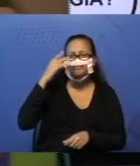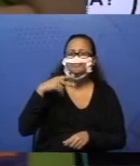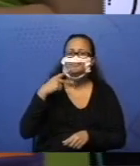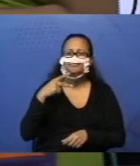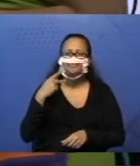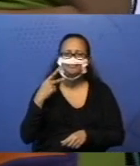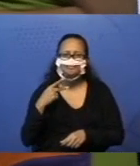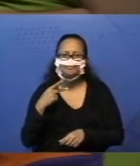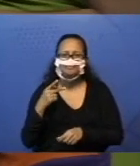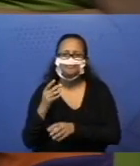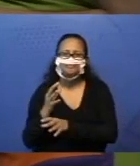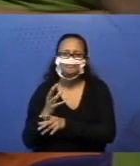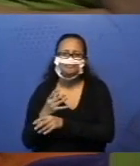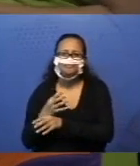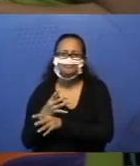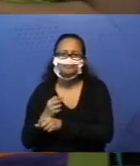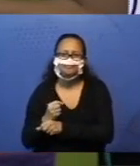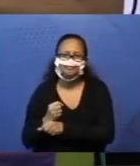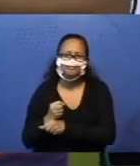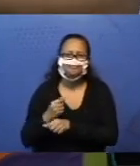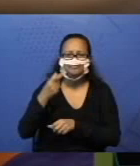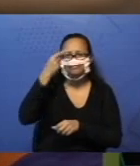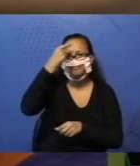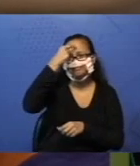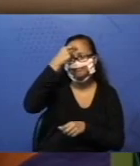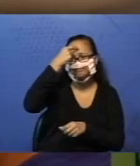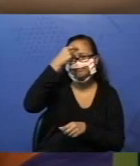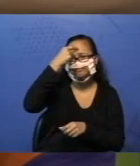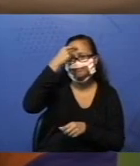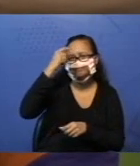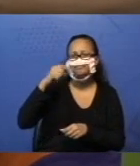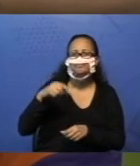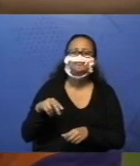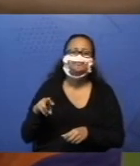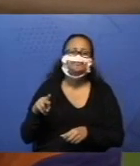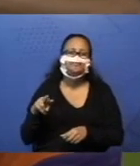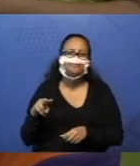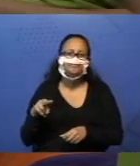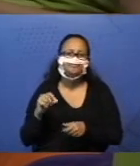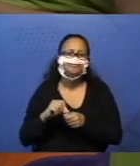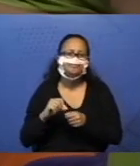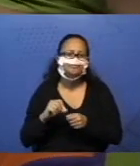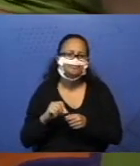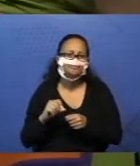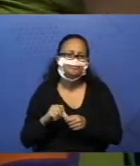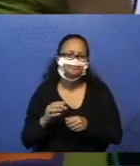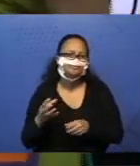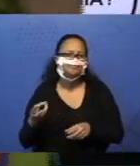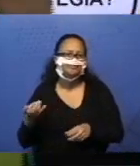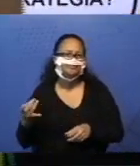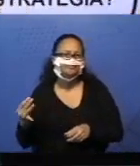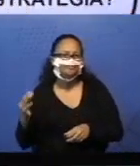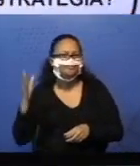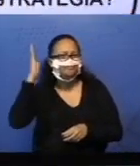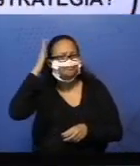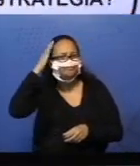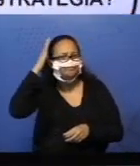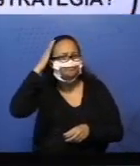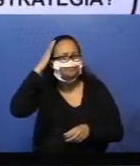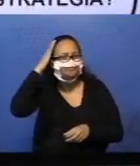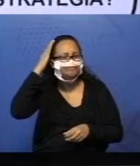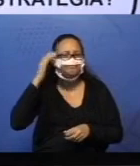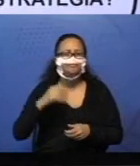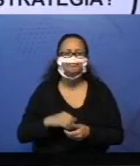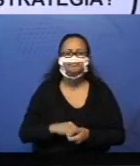cálculo mental é o mesmo que fazer cálculo de cabeça. Você concorda com isso? Não